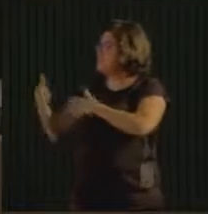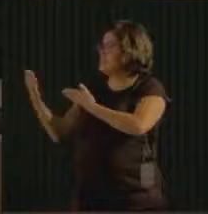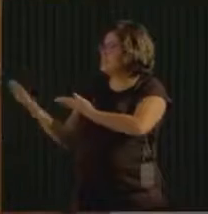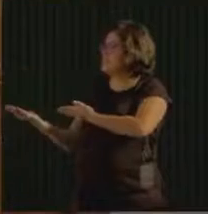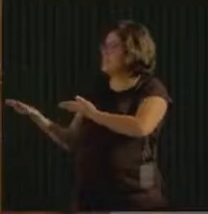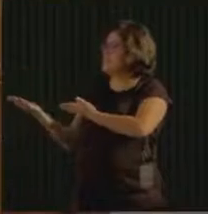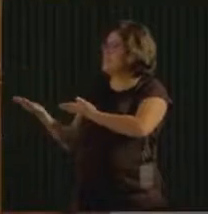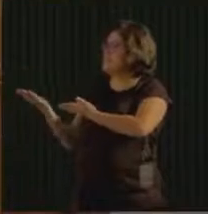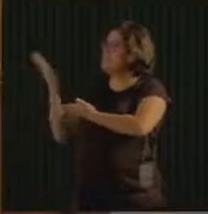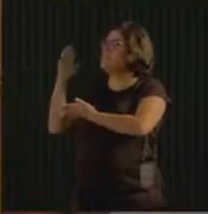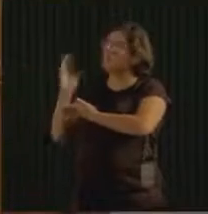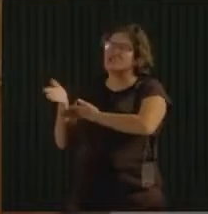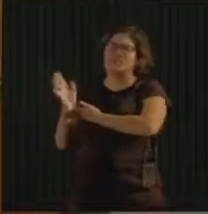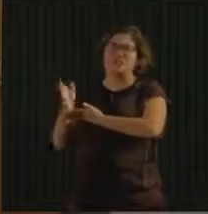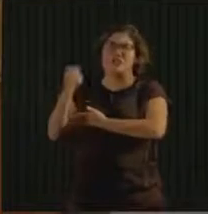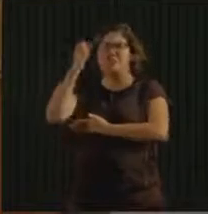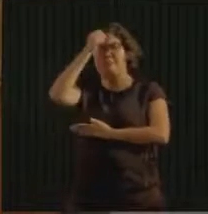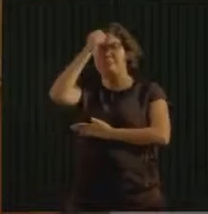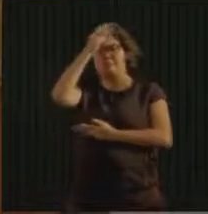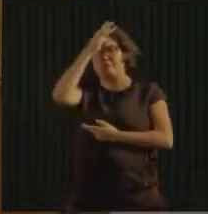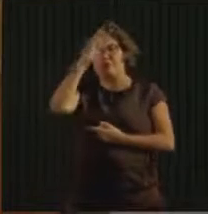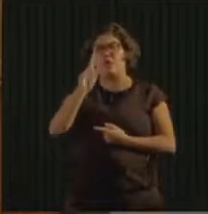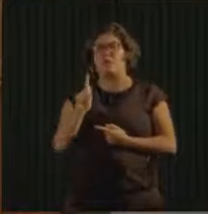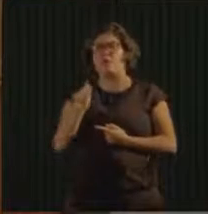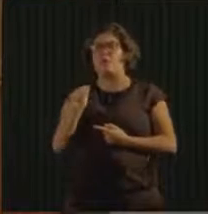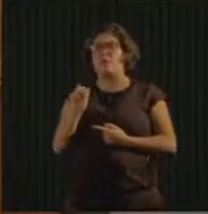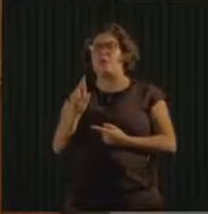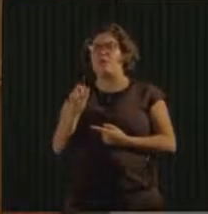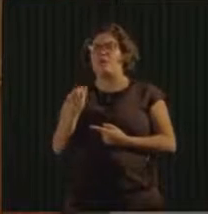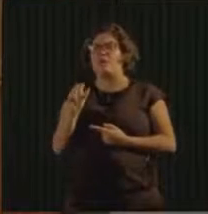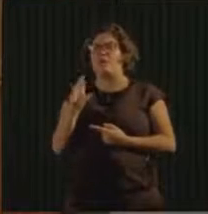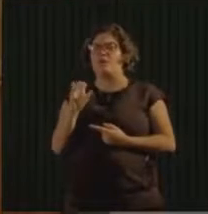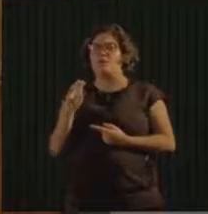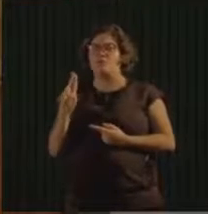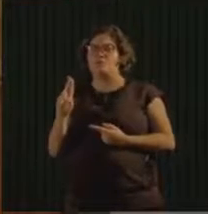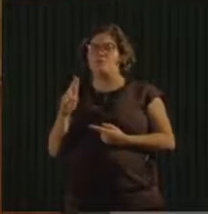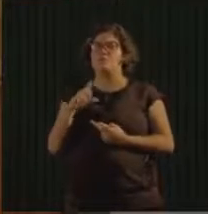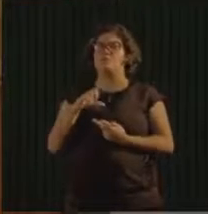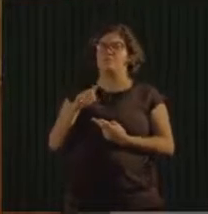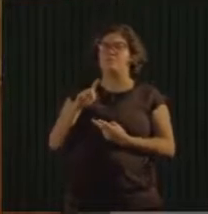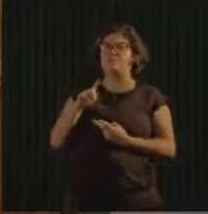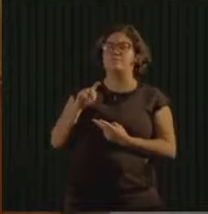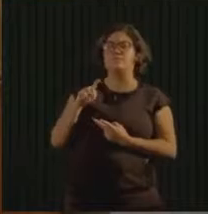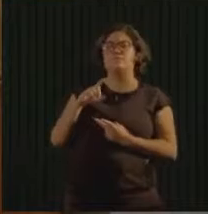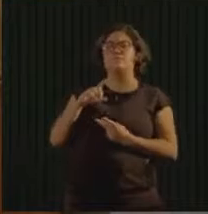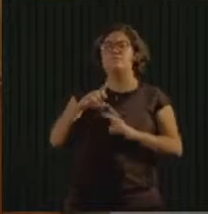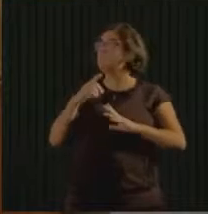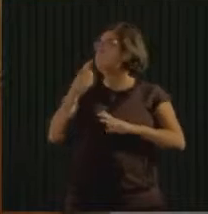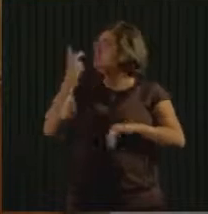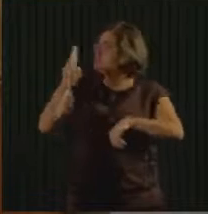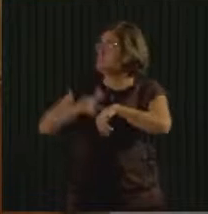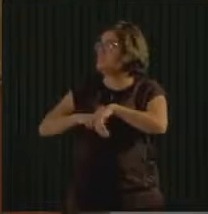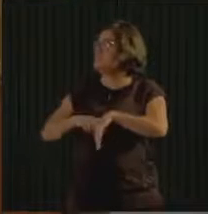prefeito dos municípios de Garaçu e Itapsuna, também em Pernambuco, por duas vezes.